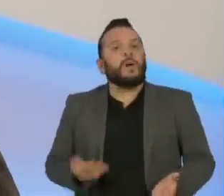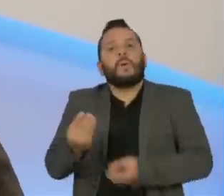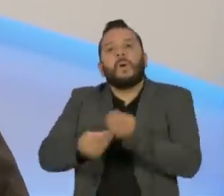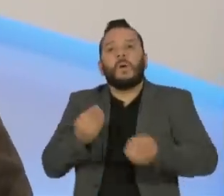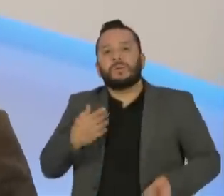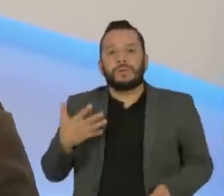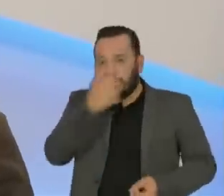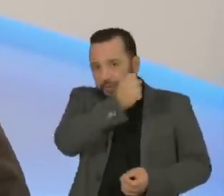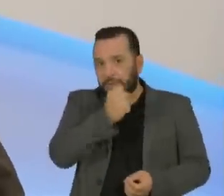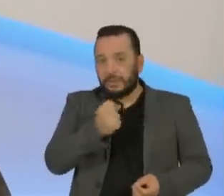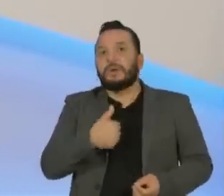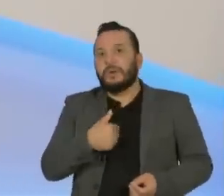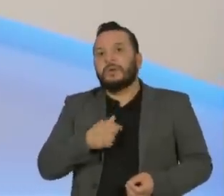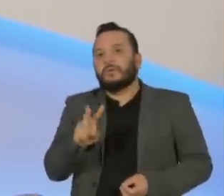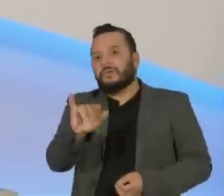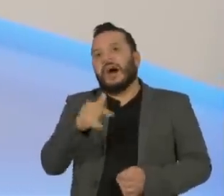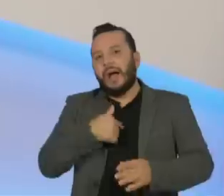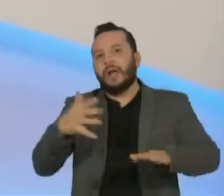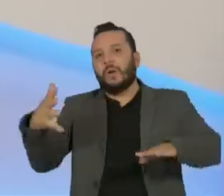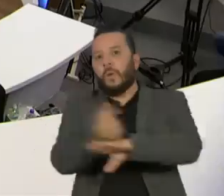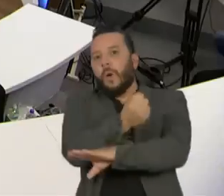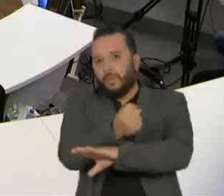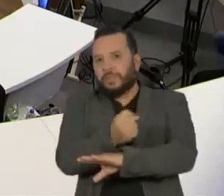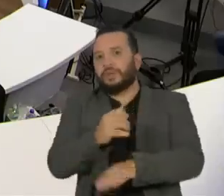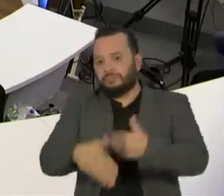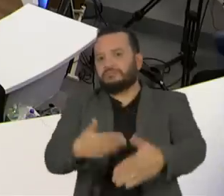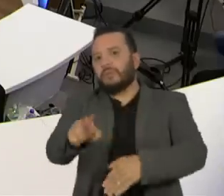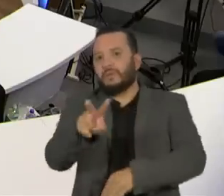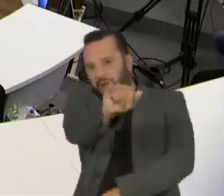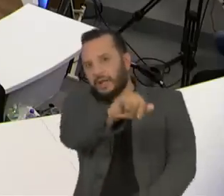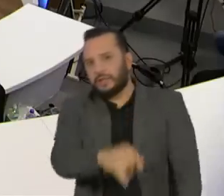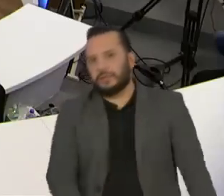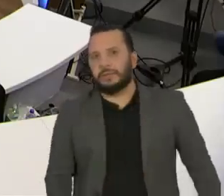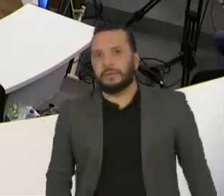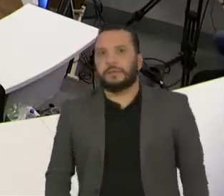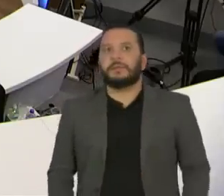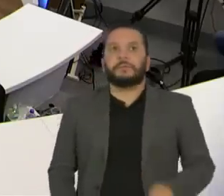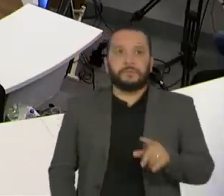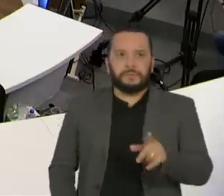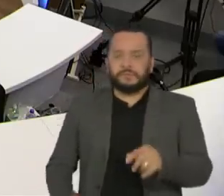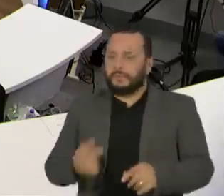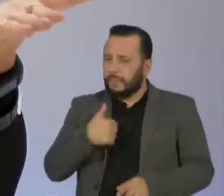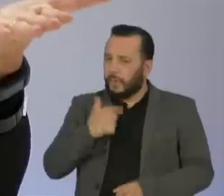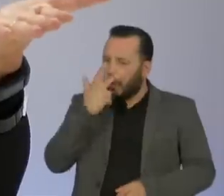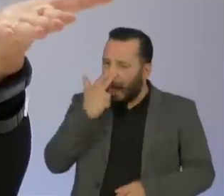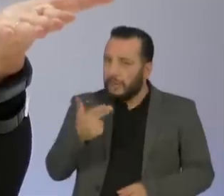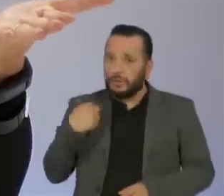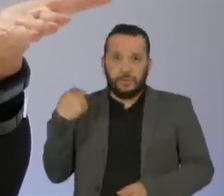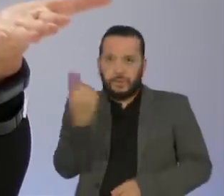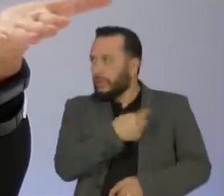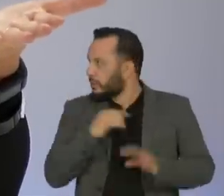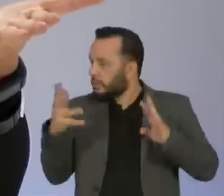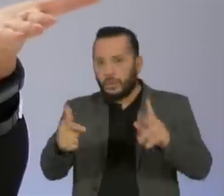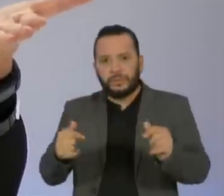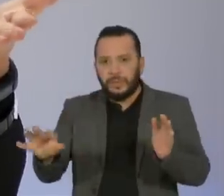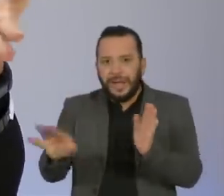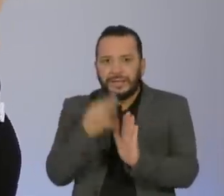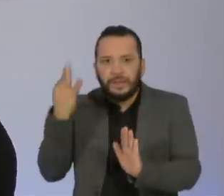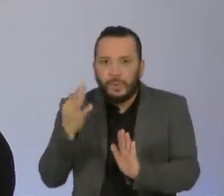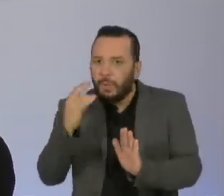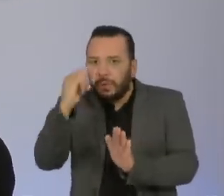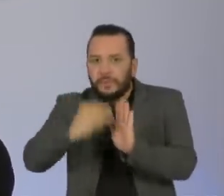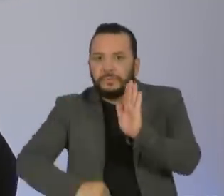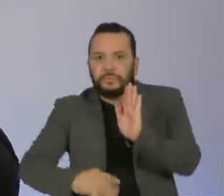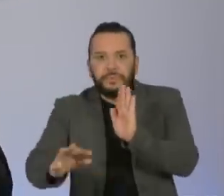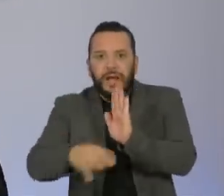o golpe está a caminho. Eu também acho e acho assim que a parte importante, nós todos acho que assinamos esse manifesto